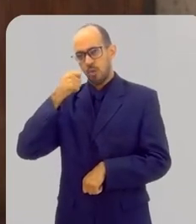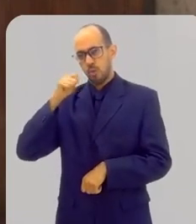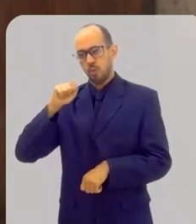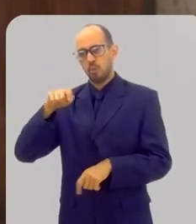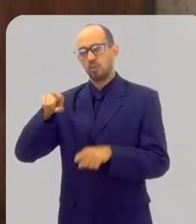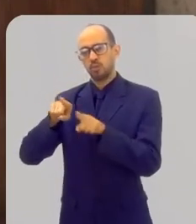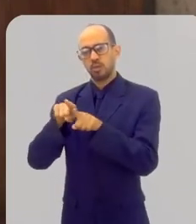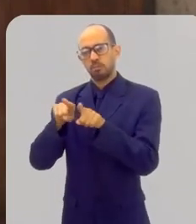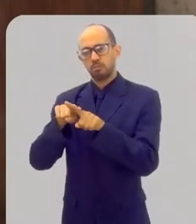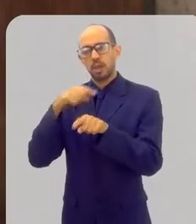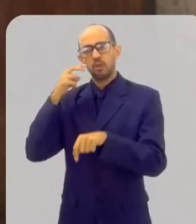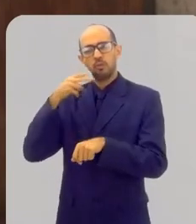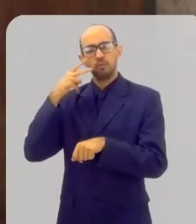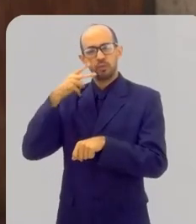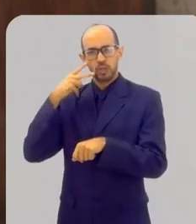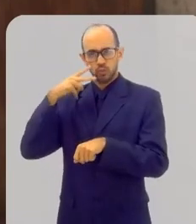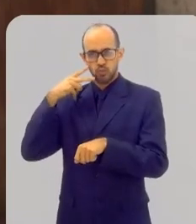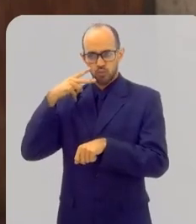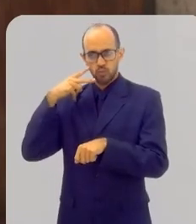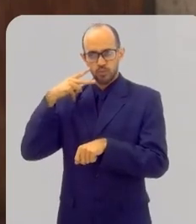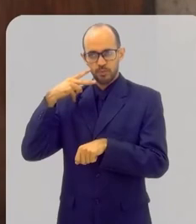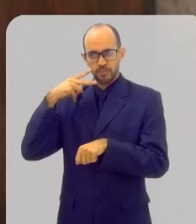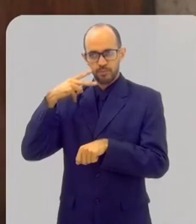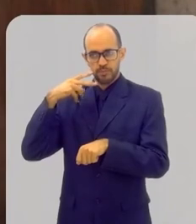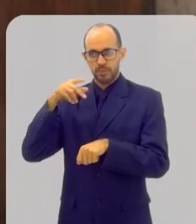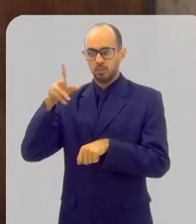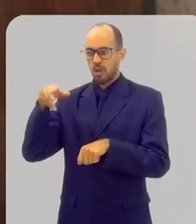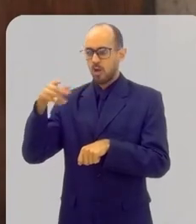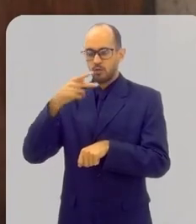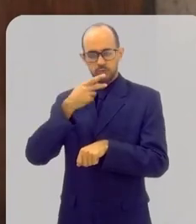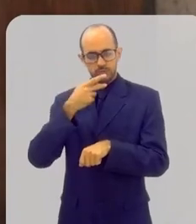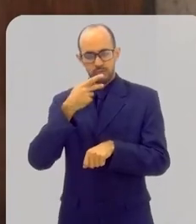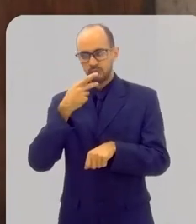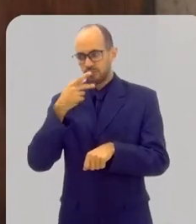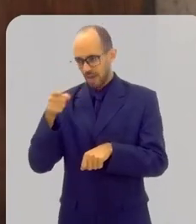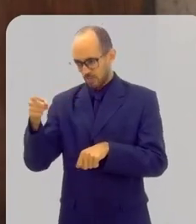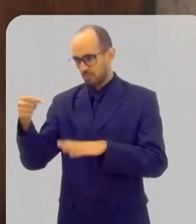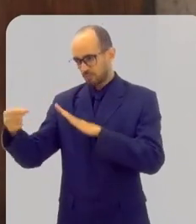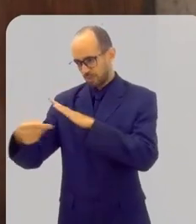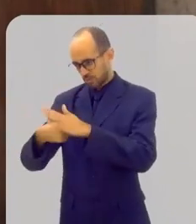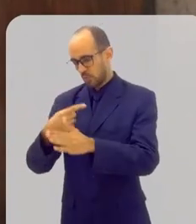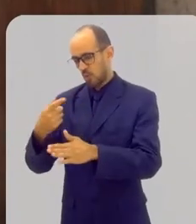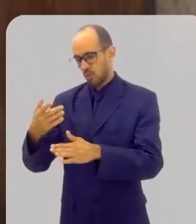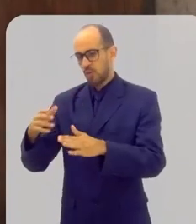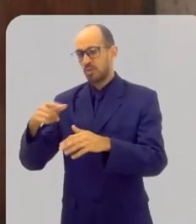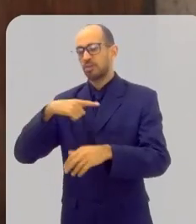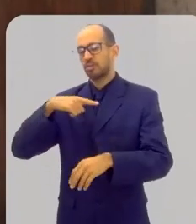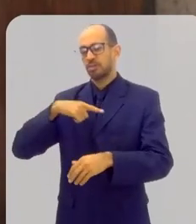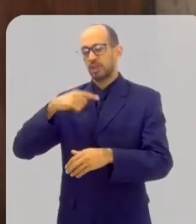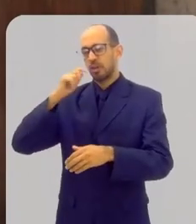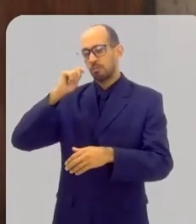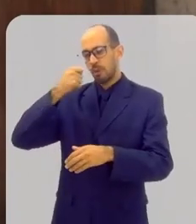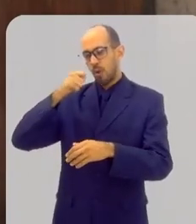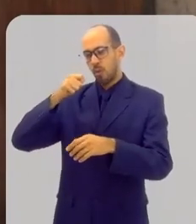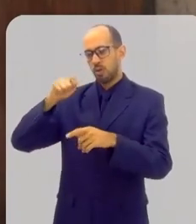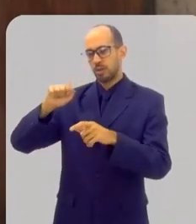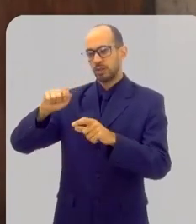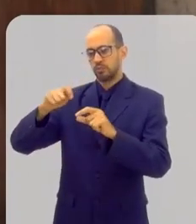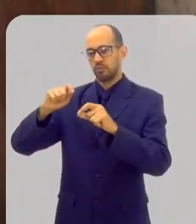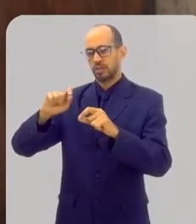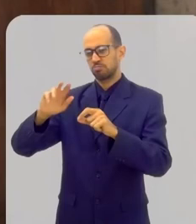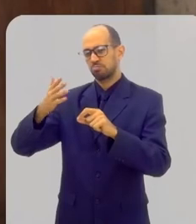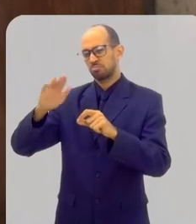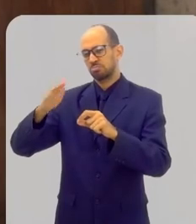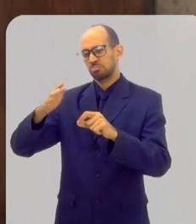O pão consagrado e o vinho consagrado. Então, é exatamente como você disse. Tem um pedacinho de pão que é